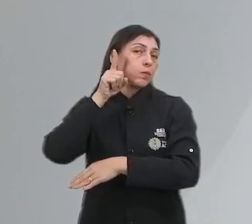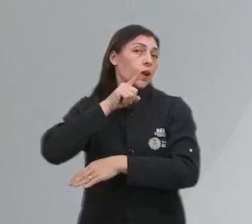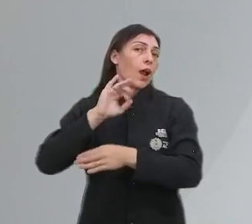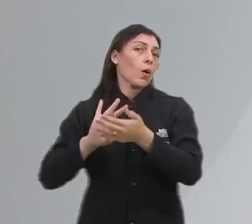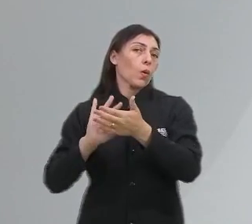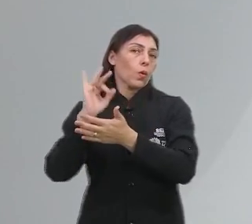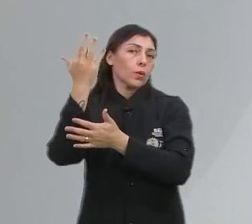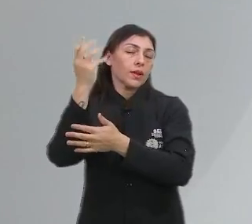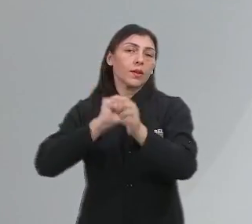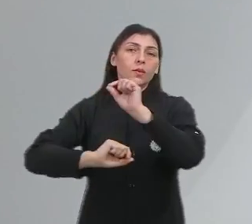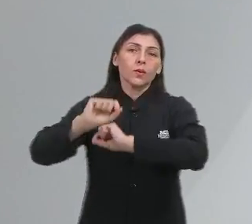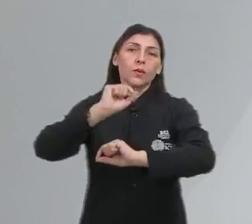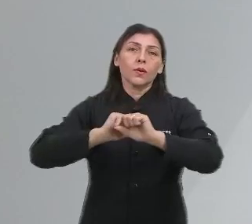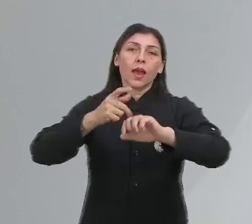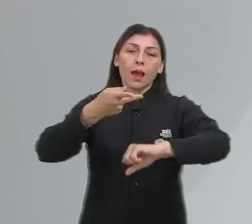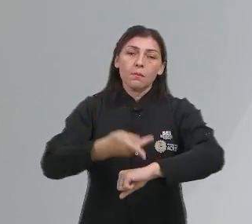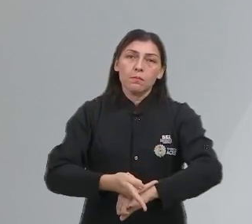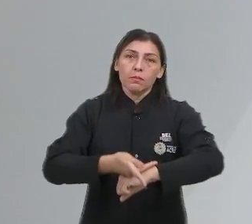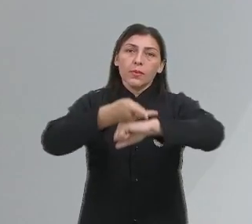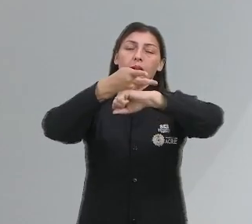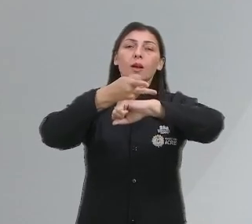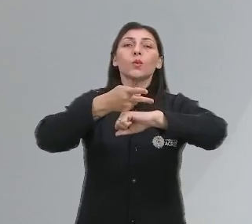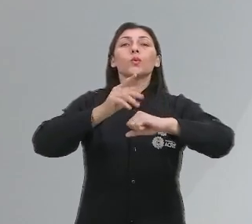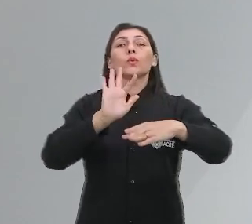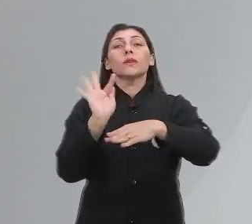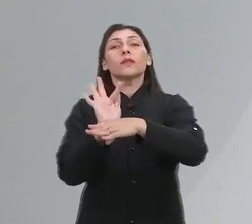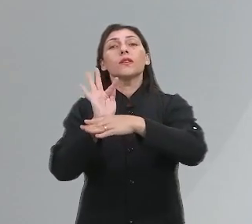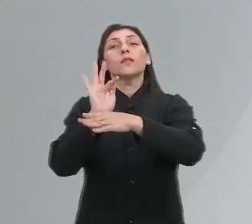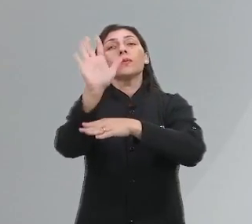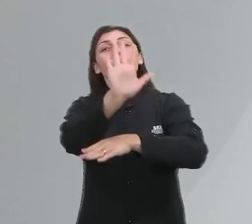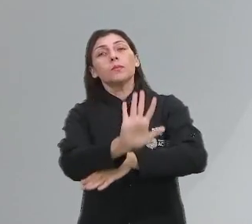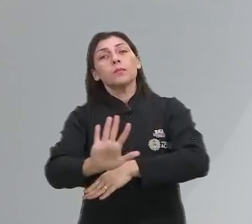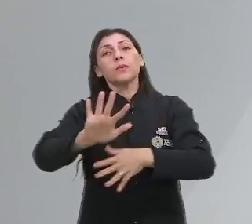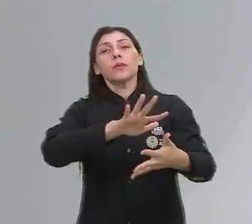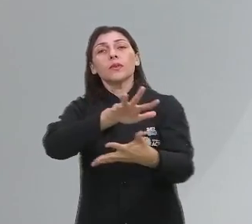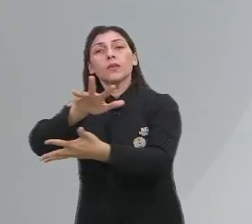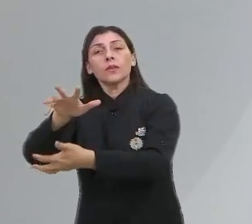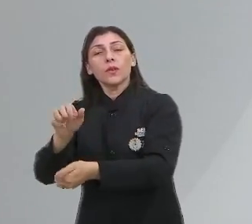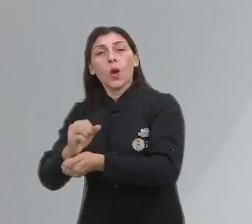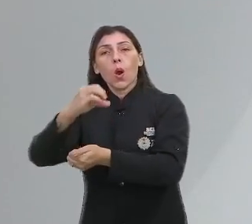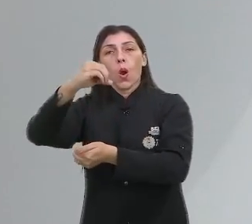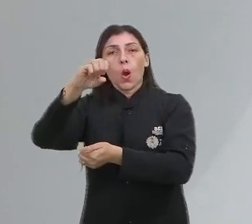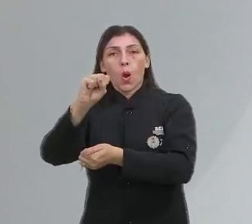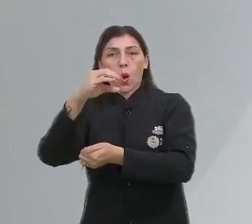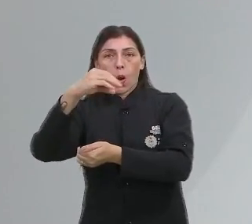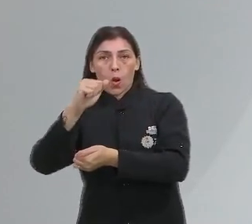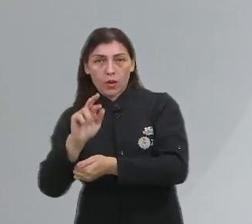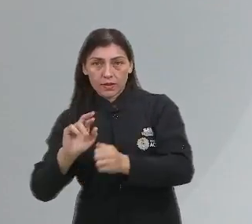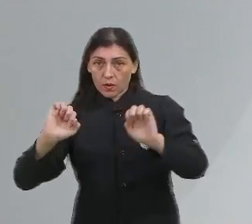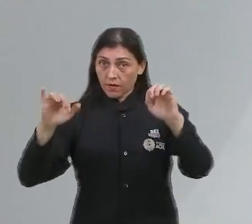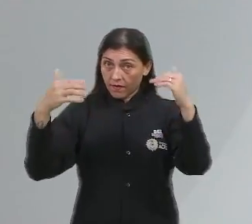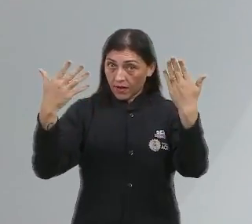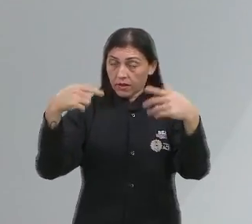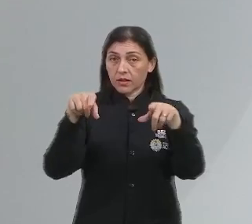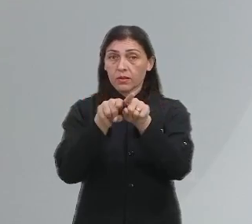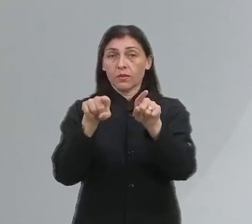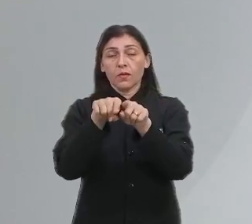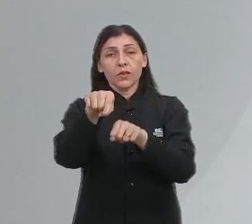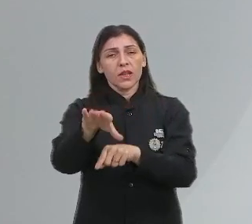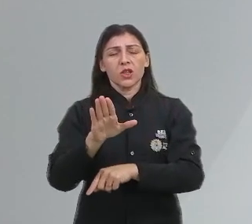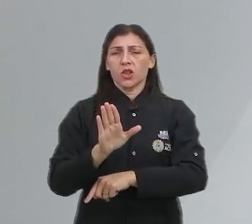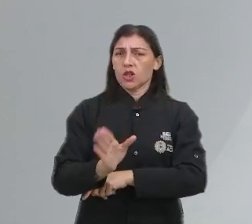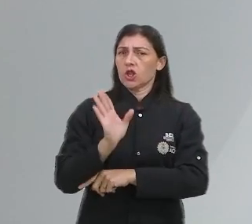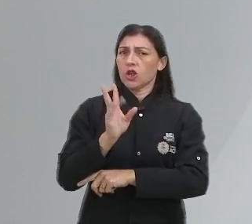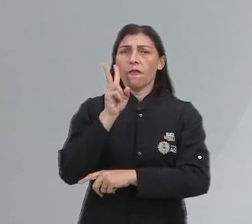Onde acontece a premiação desses filmes internacionais num evento chamado Oscar, né? Em que provavelmente vocês já